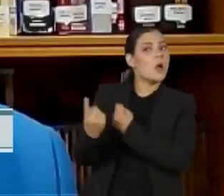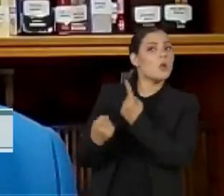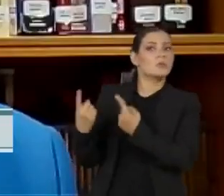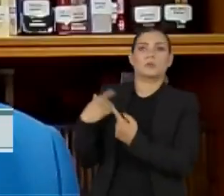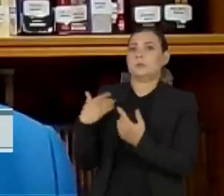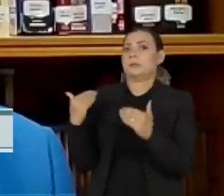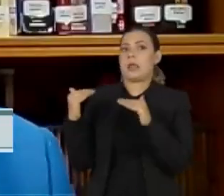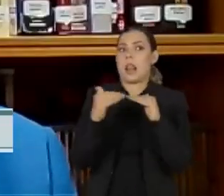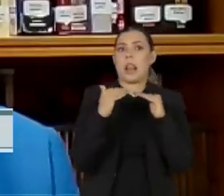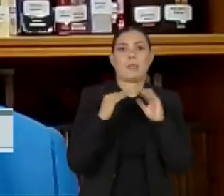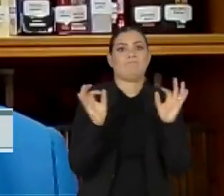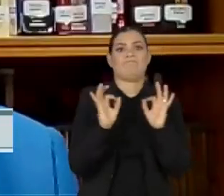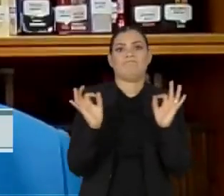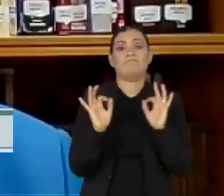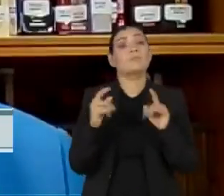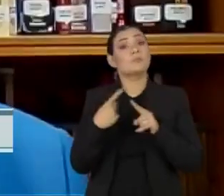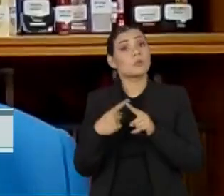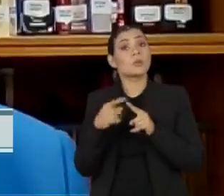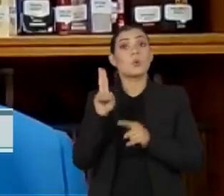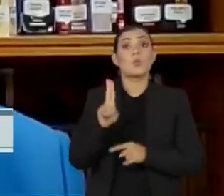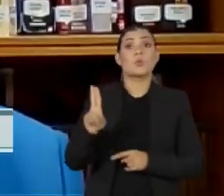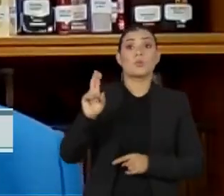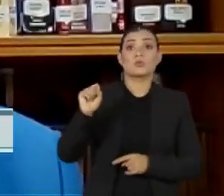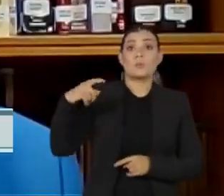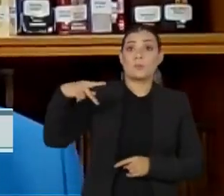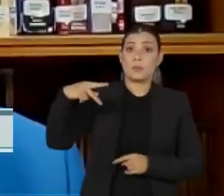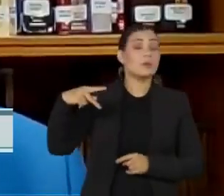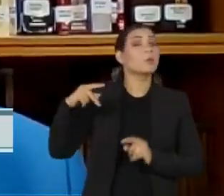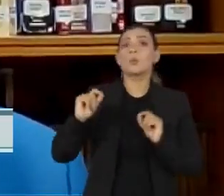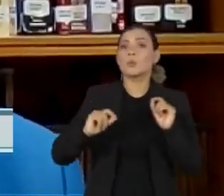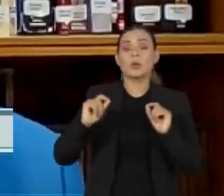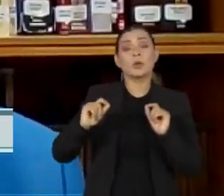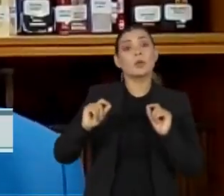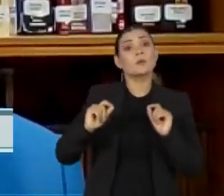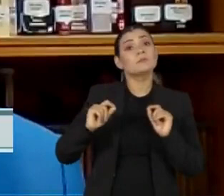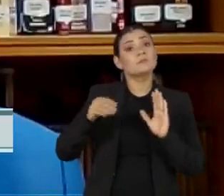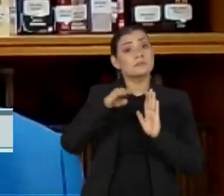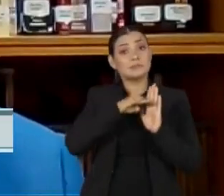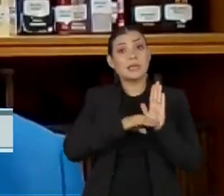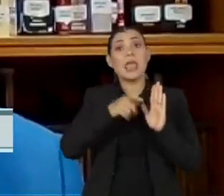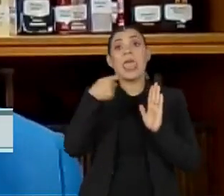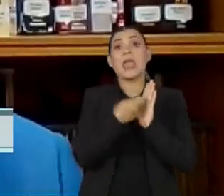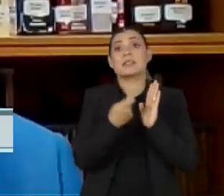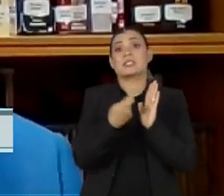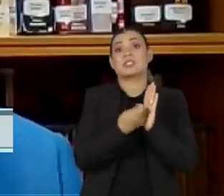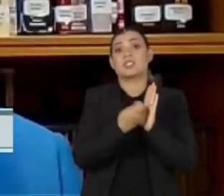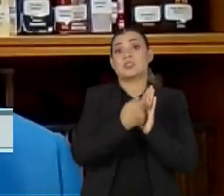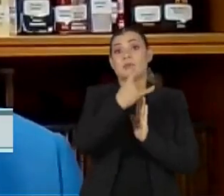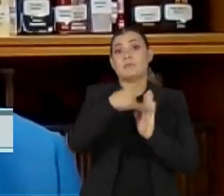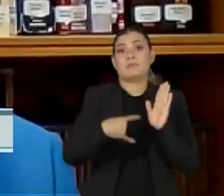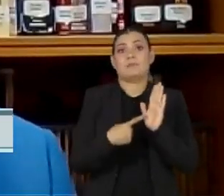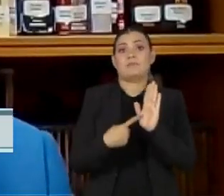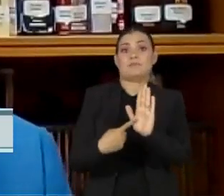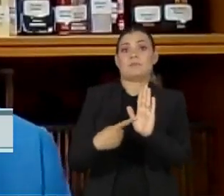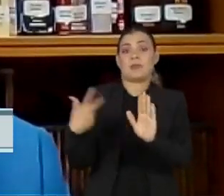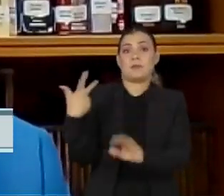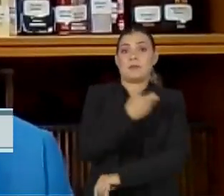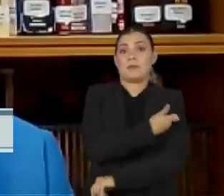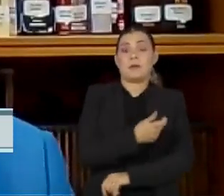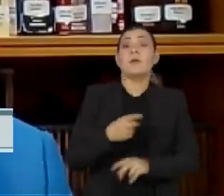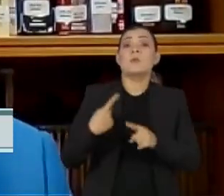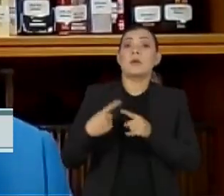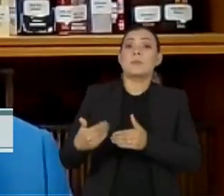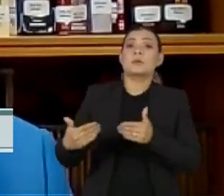não são unânimes. Então o que a Universidade de São Paulo está fazendo é simplesmente exigir e dar consequência ao que o